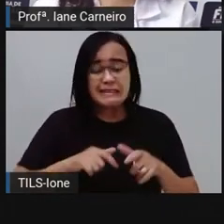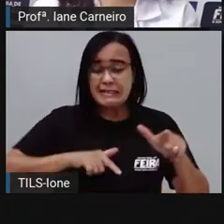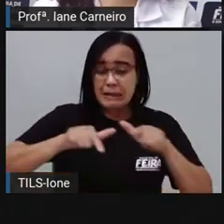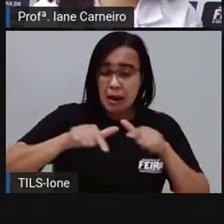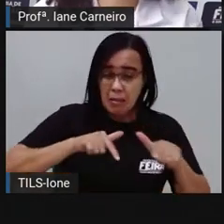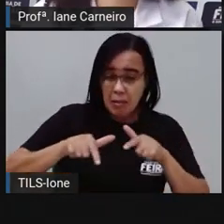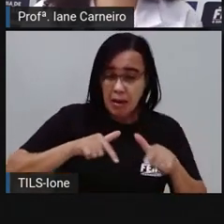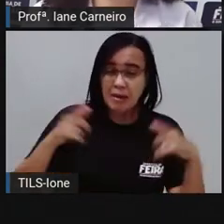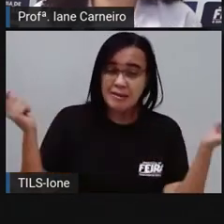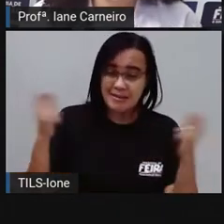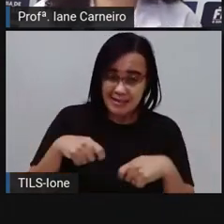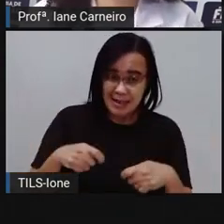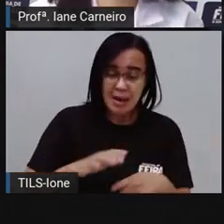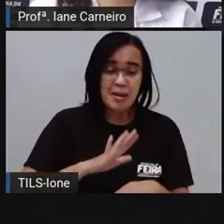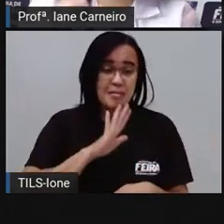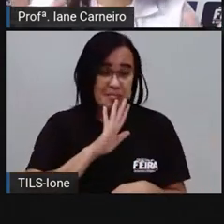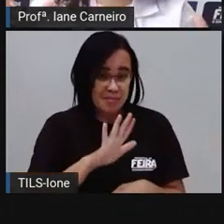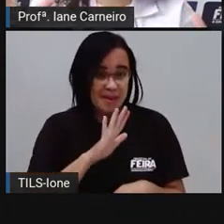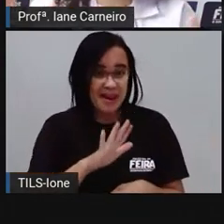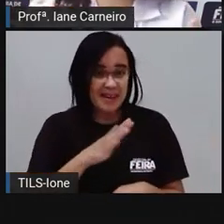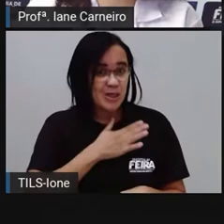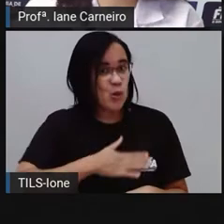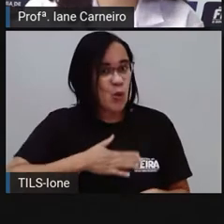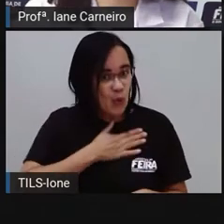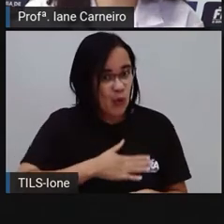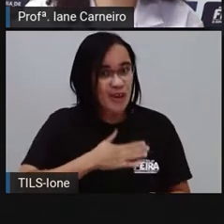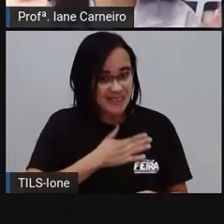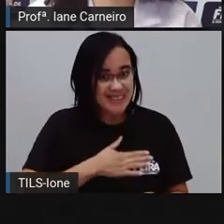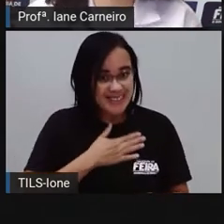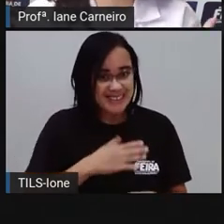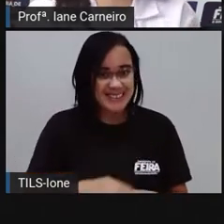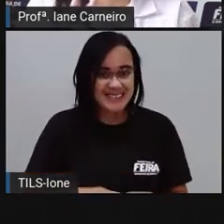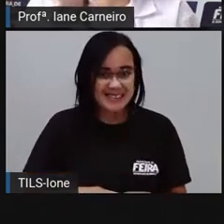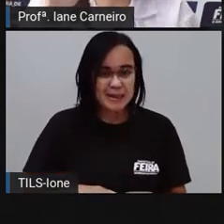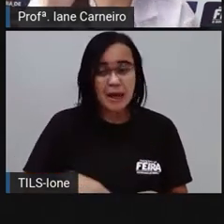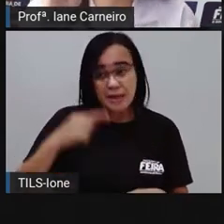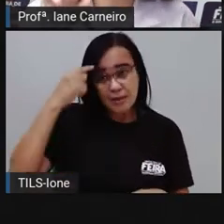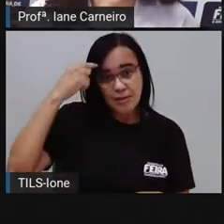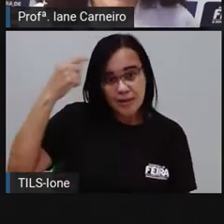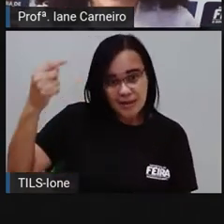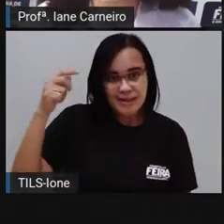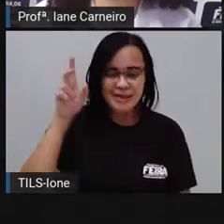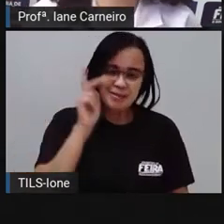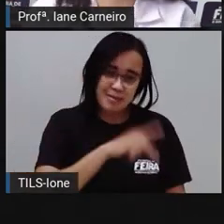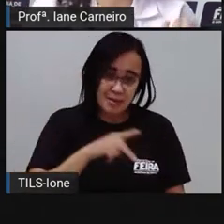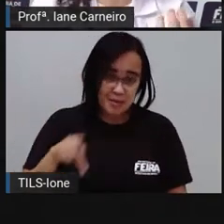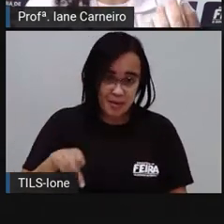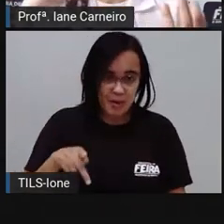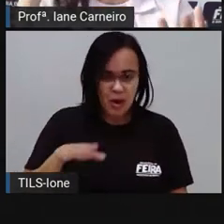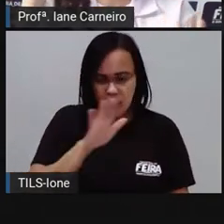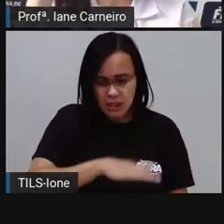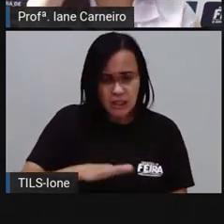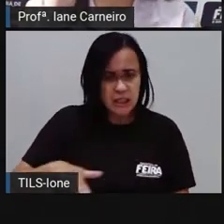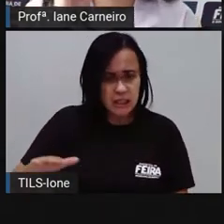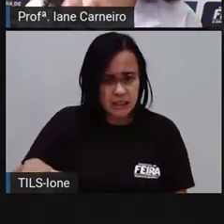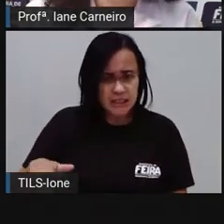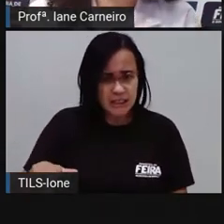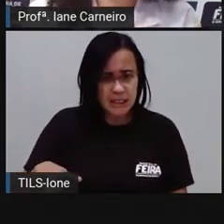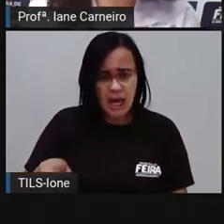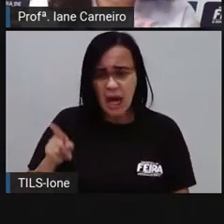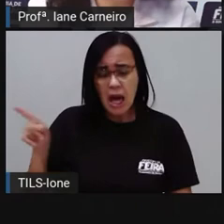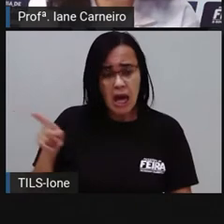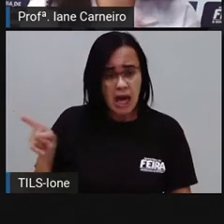A Prodriana lembra que lá em casa, quando ia fazer o vatapá, né? Era aquela festa, porque a gente tinha que torrar a castanha. Tinha que